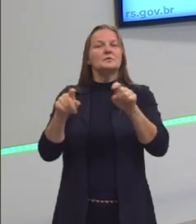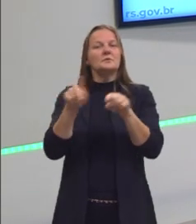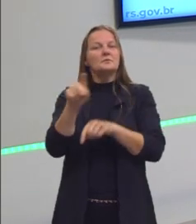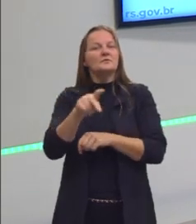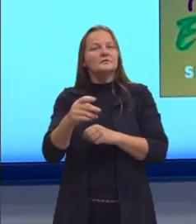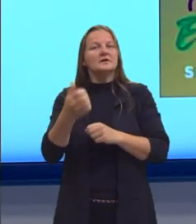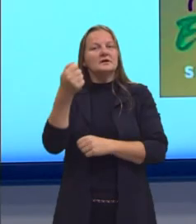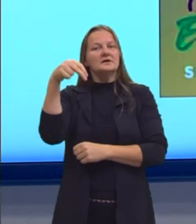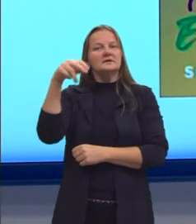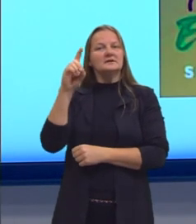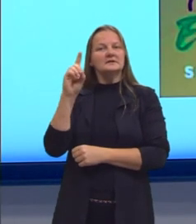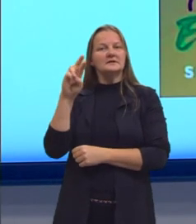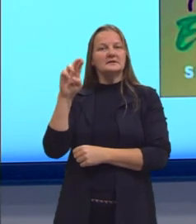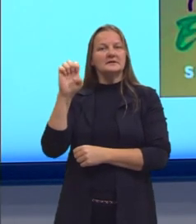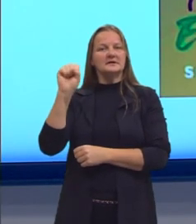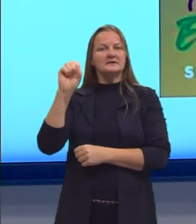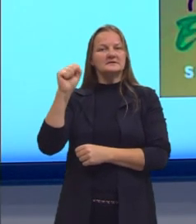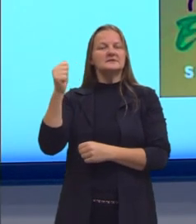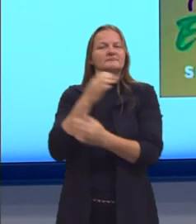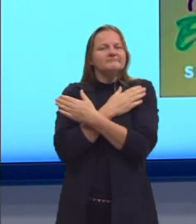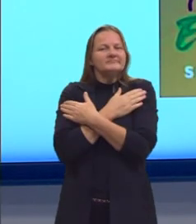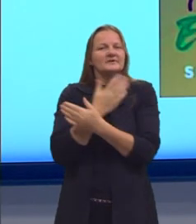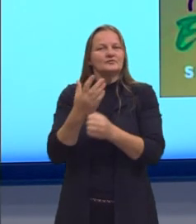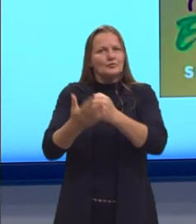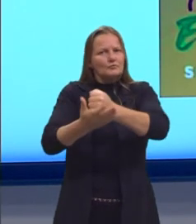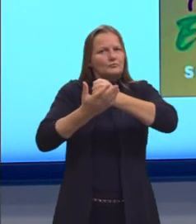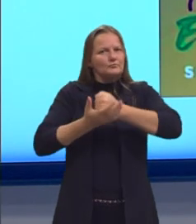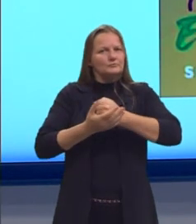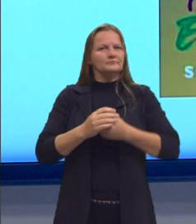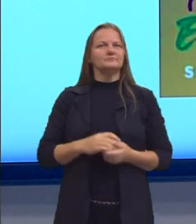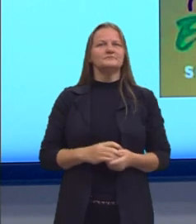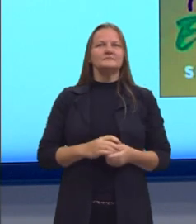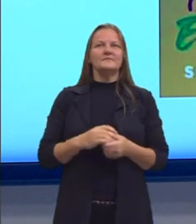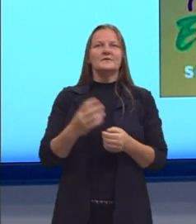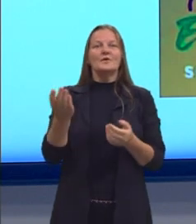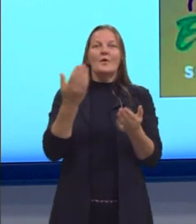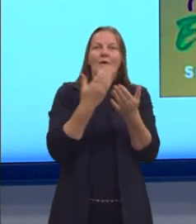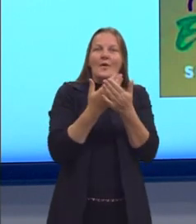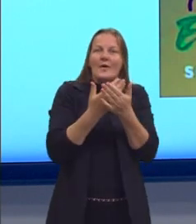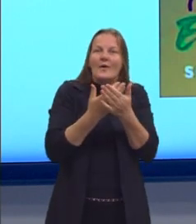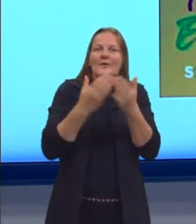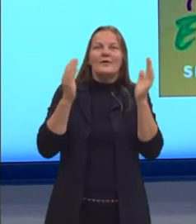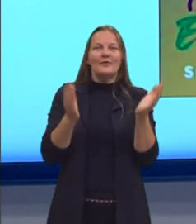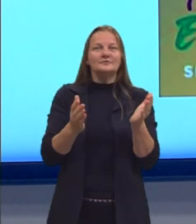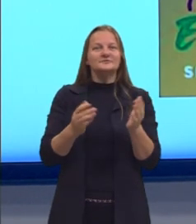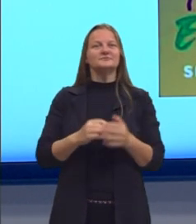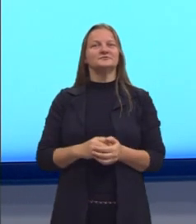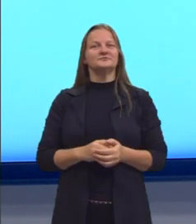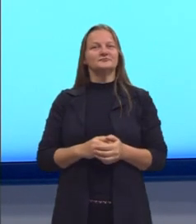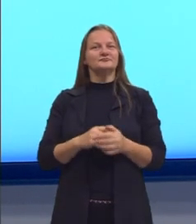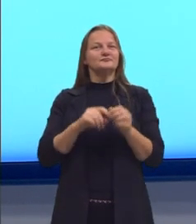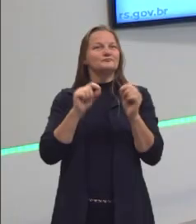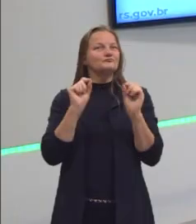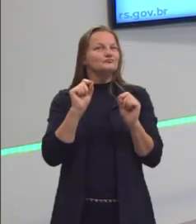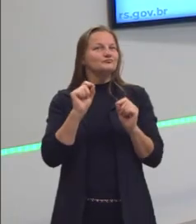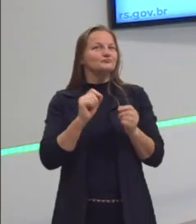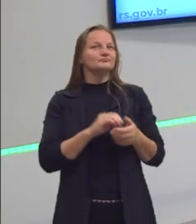Andressa Domanski. Um abraço, Andressa. E vamos para a nossa aula e vamos para as nossas questões.